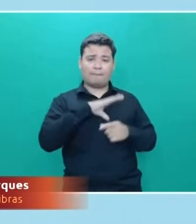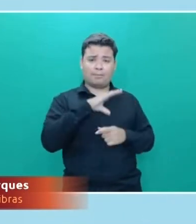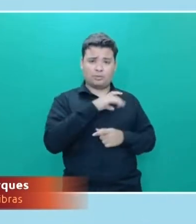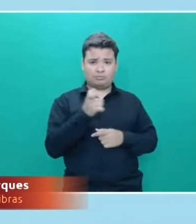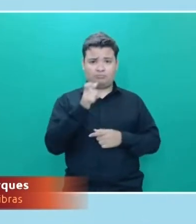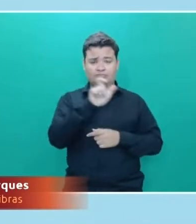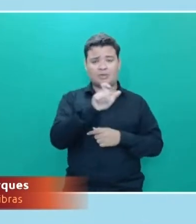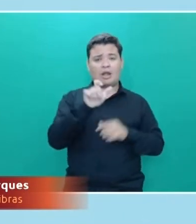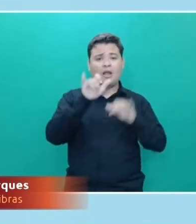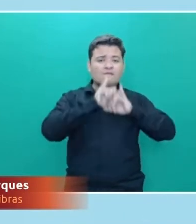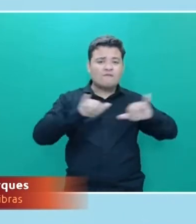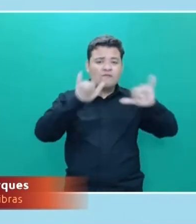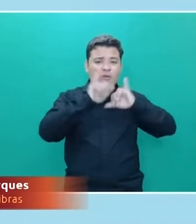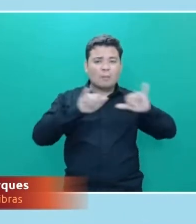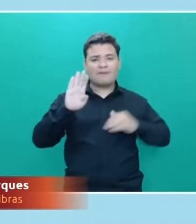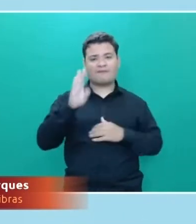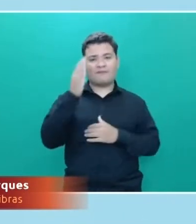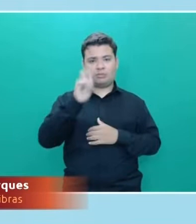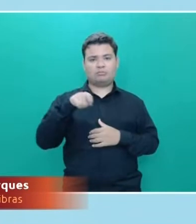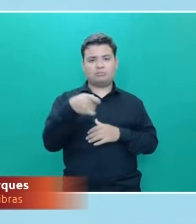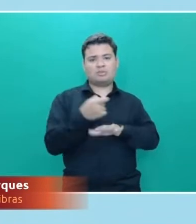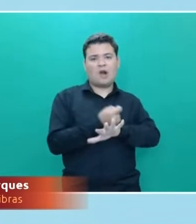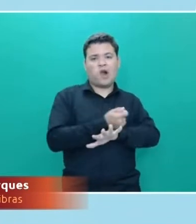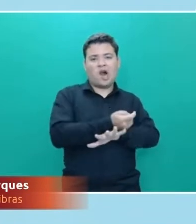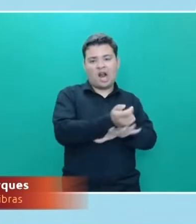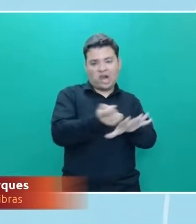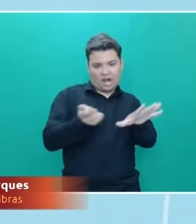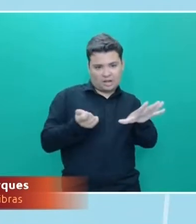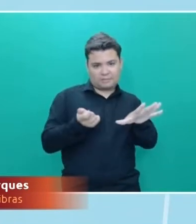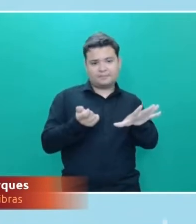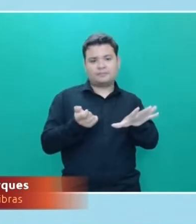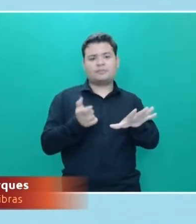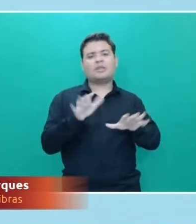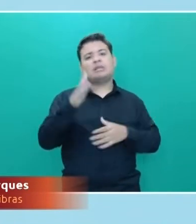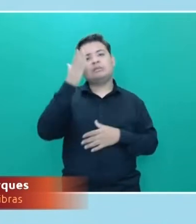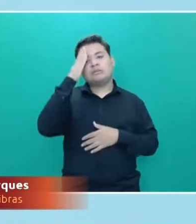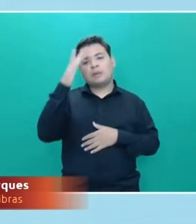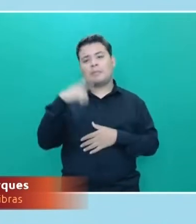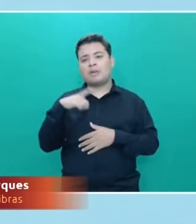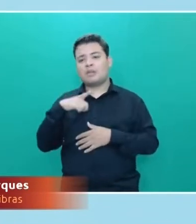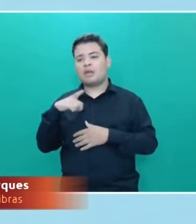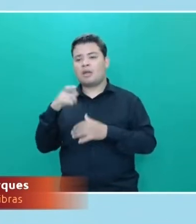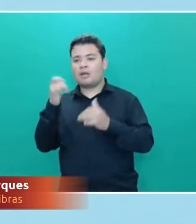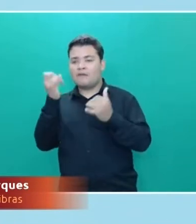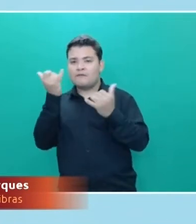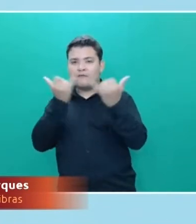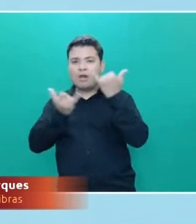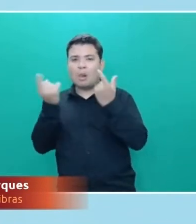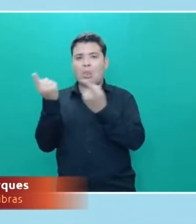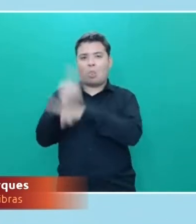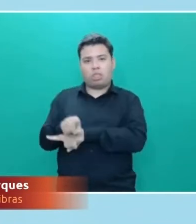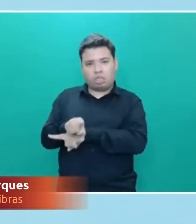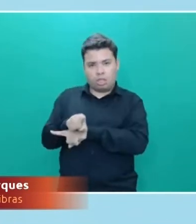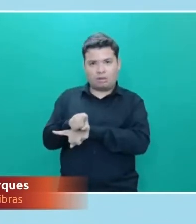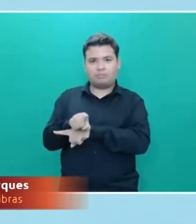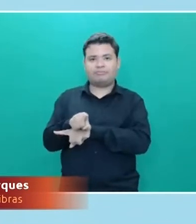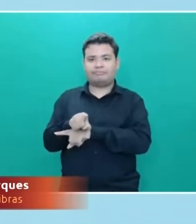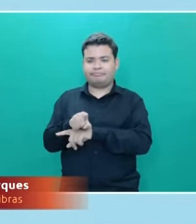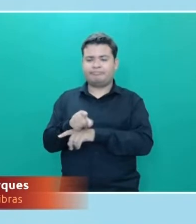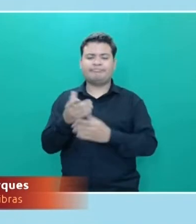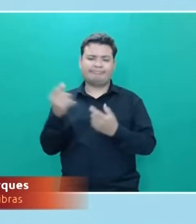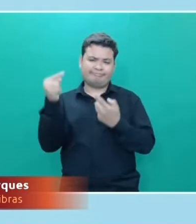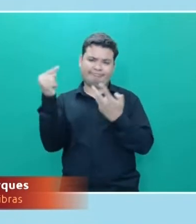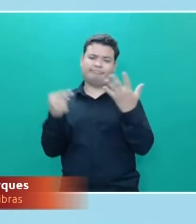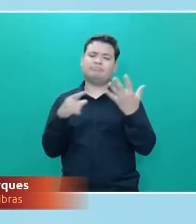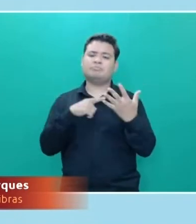falsas. Só que tem muito mais que isso, né, Glauber? Tem desinformação também, tem distorção de informação? Explica para a